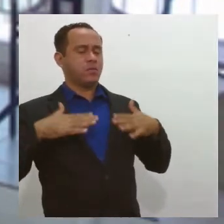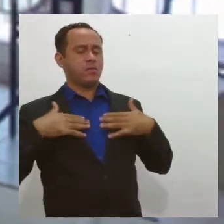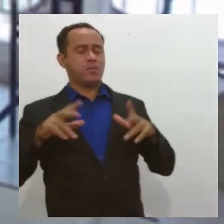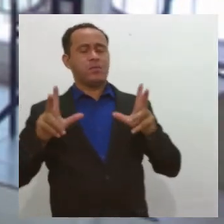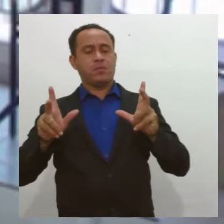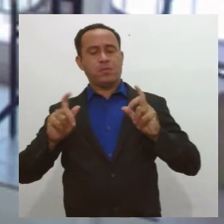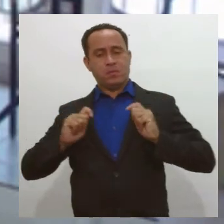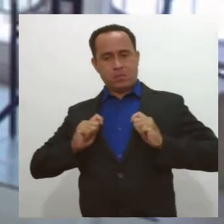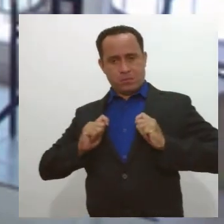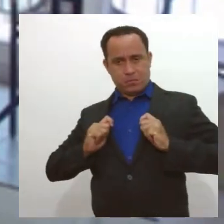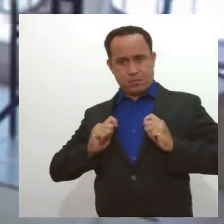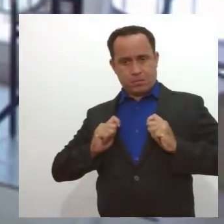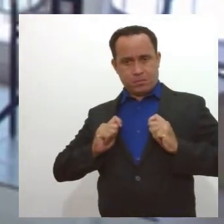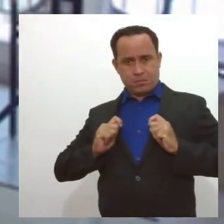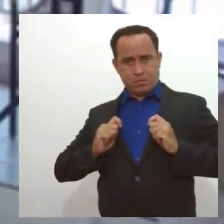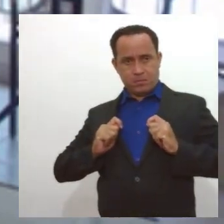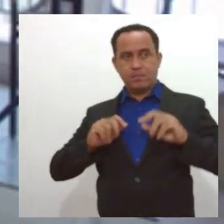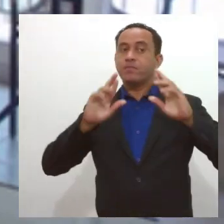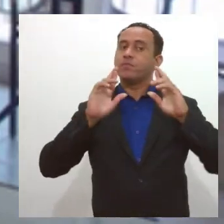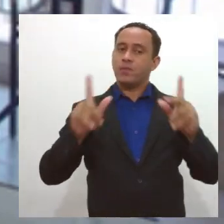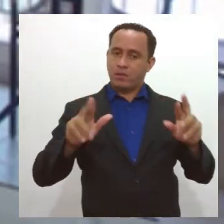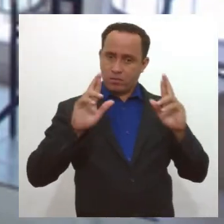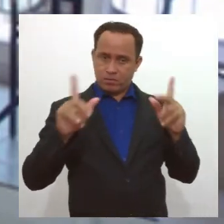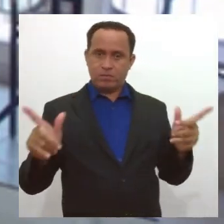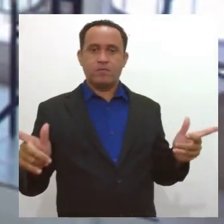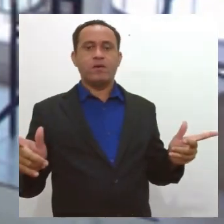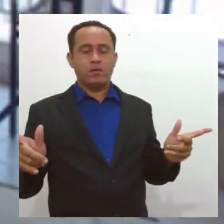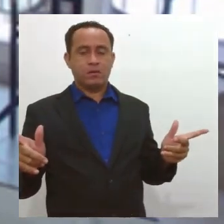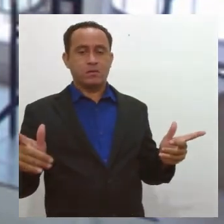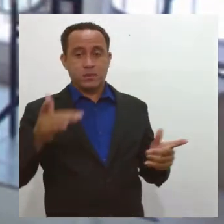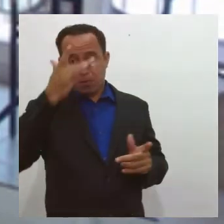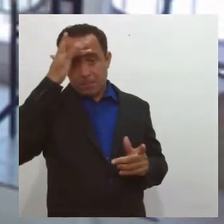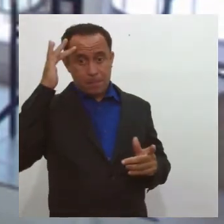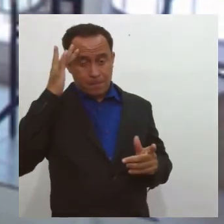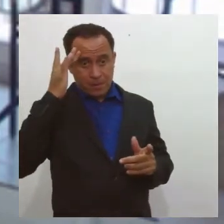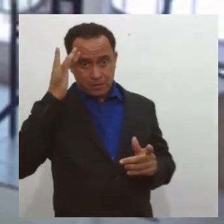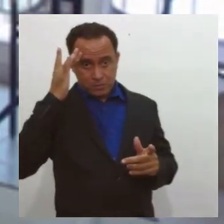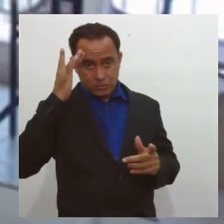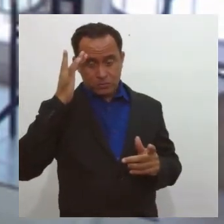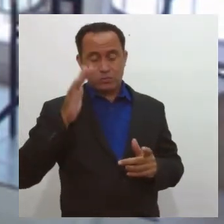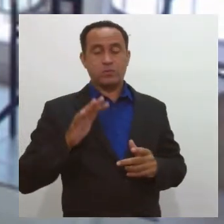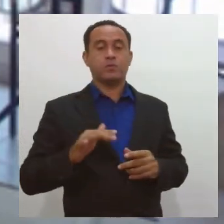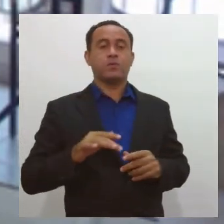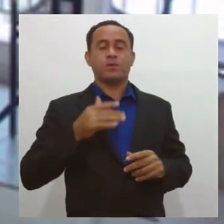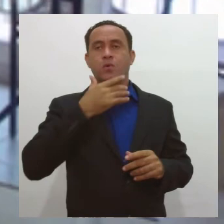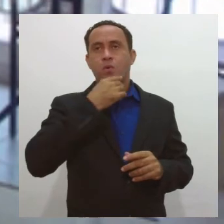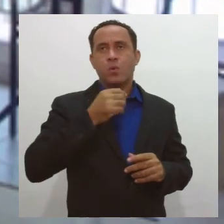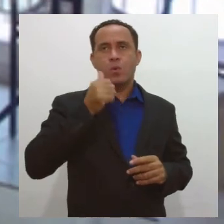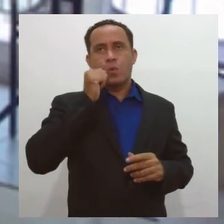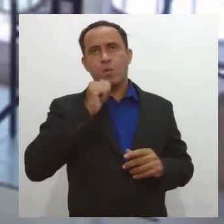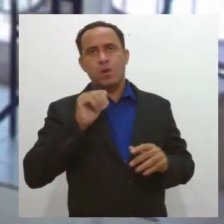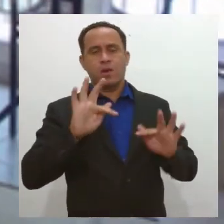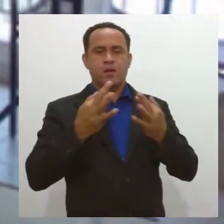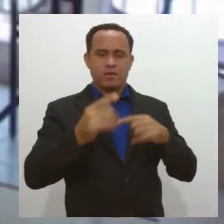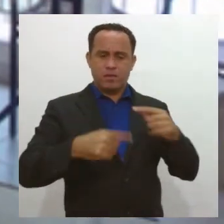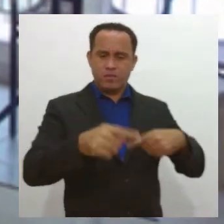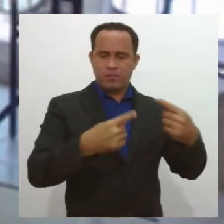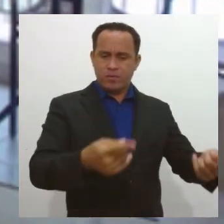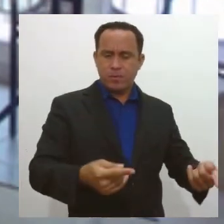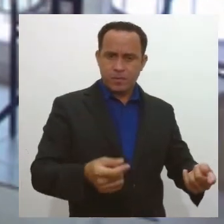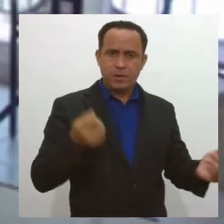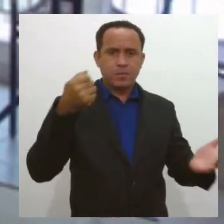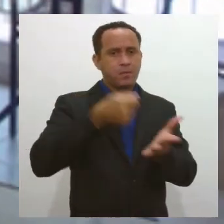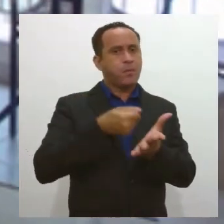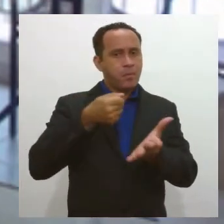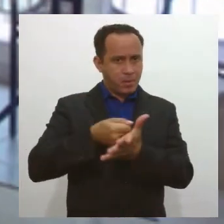de vida? Tem uma grande diferença aqui. Pessoa física, você, pai de família, mãe de família, que não está conseguindo fechar as contas,